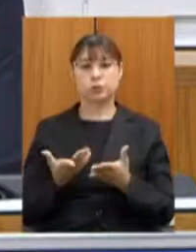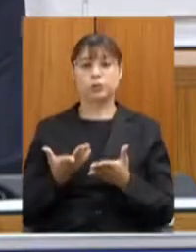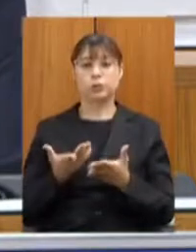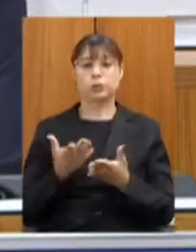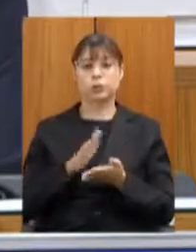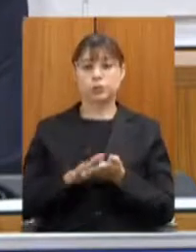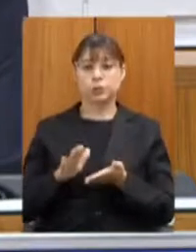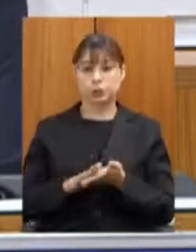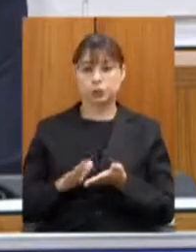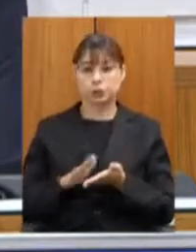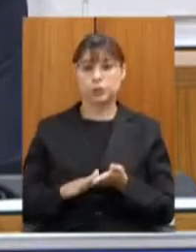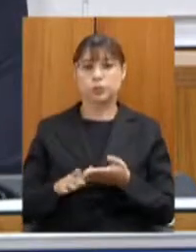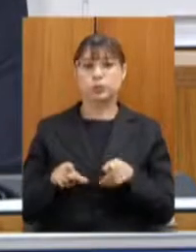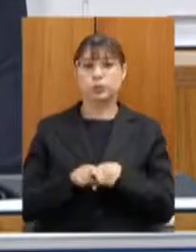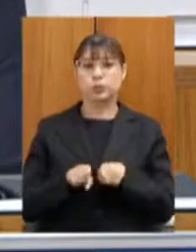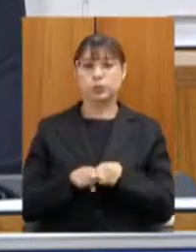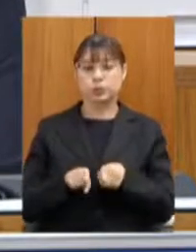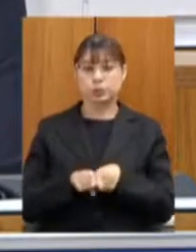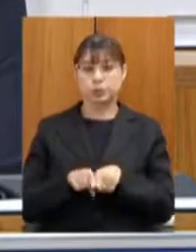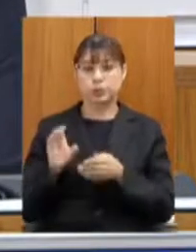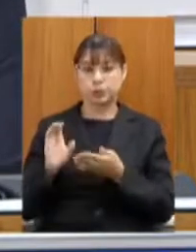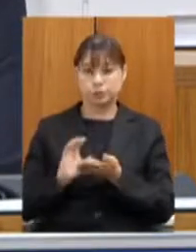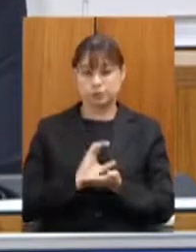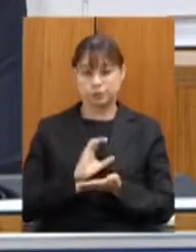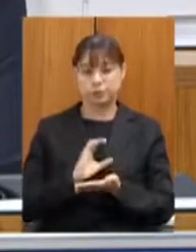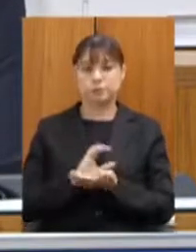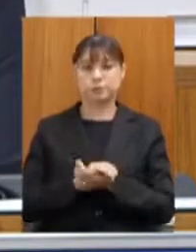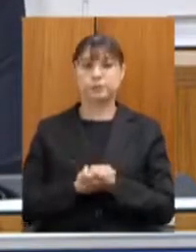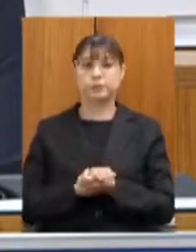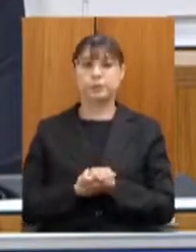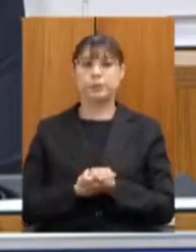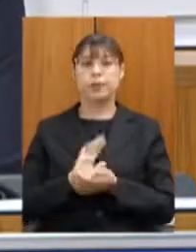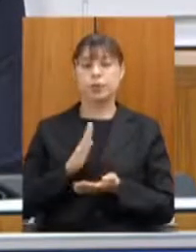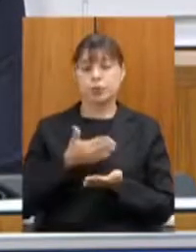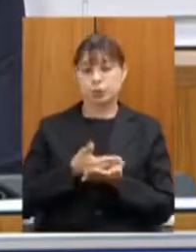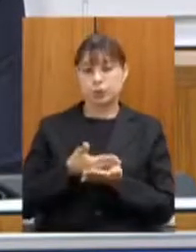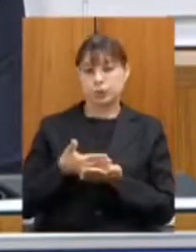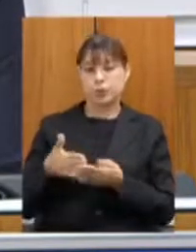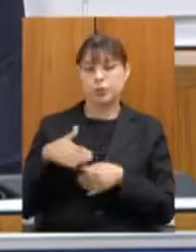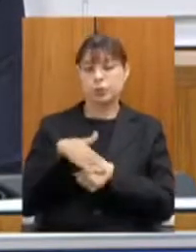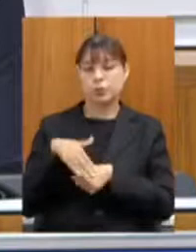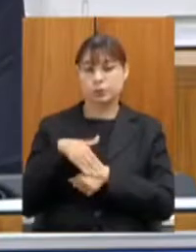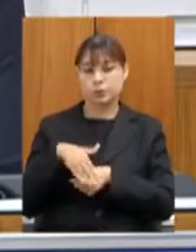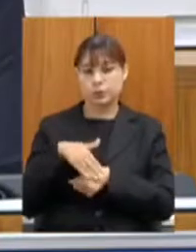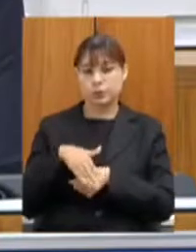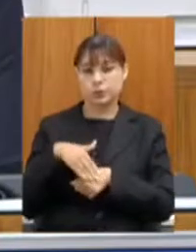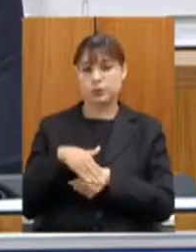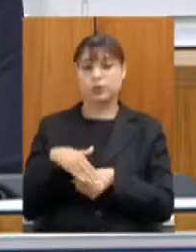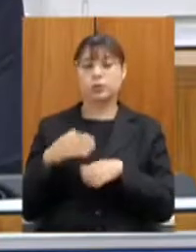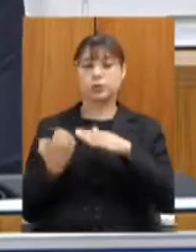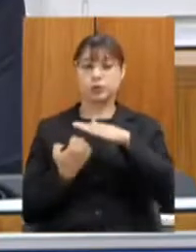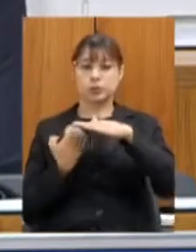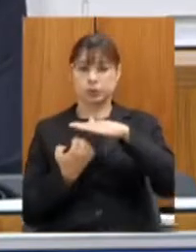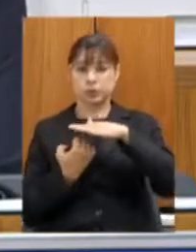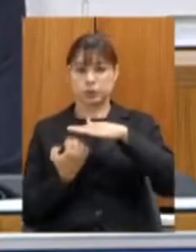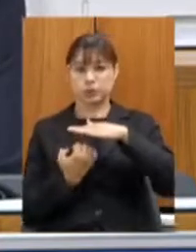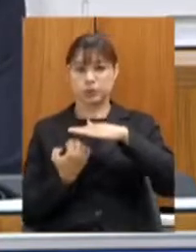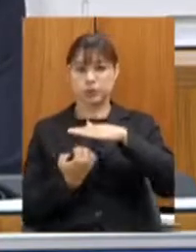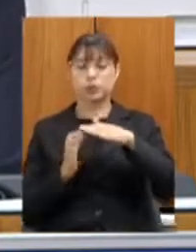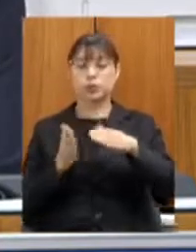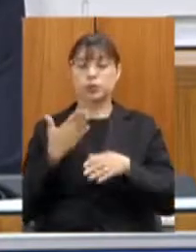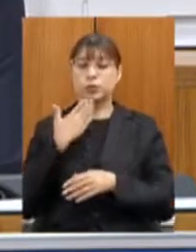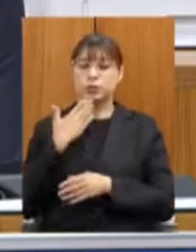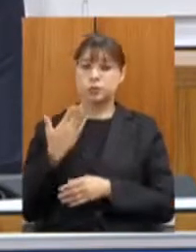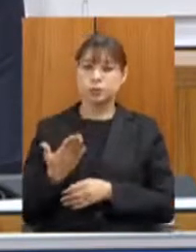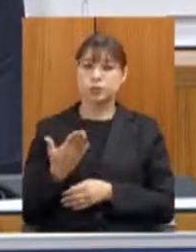impacto na redução de receita nós já iniciamos essas conversas com as nossas concessionárias solicitamos